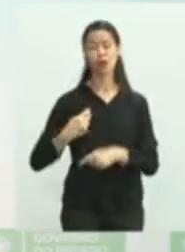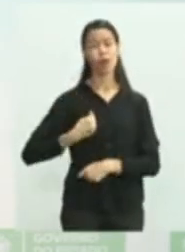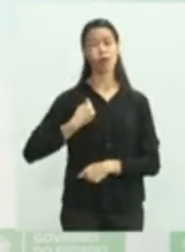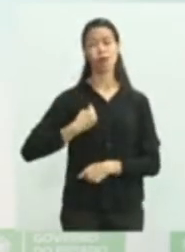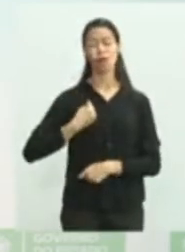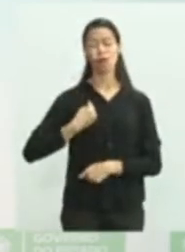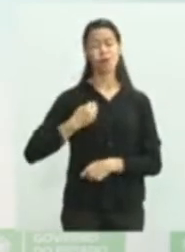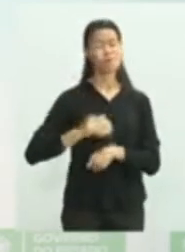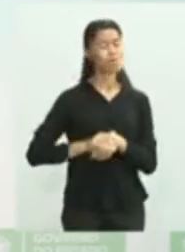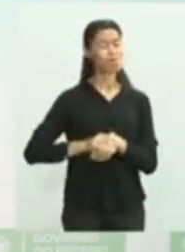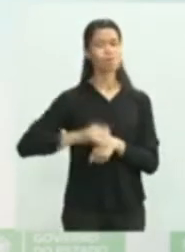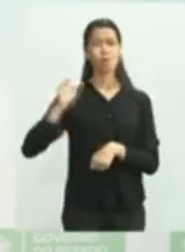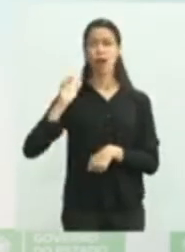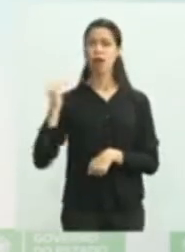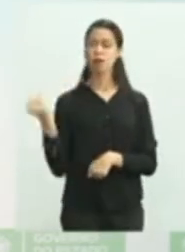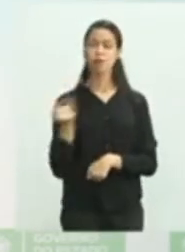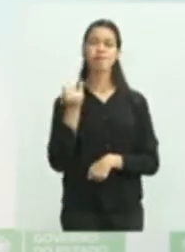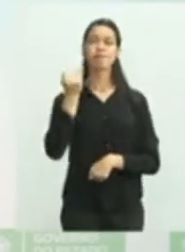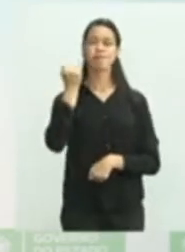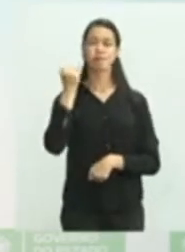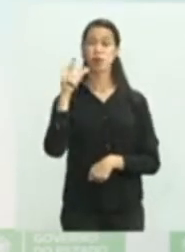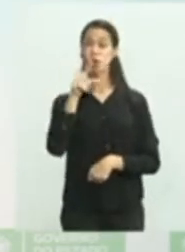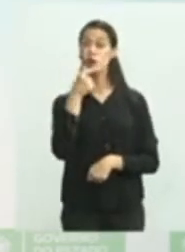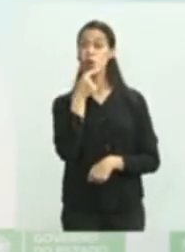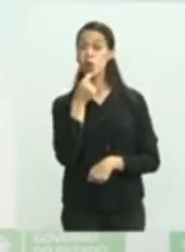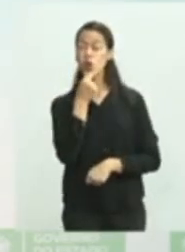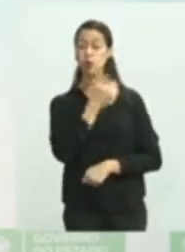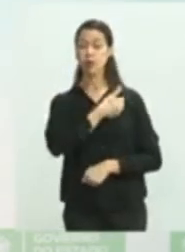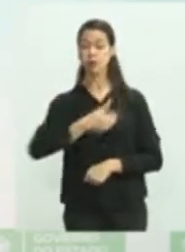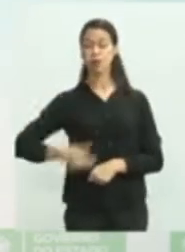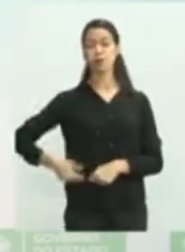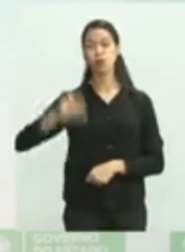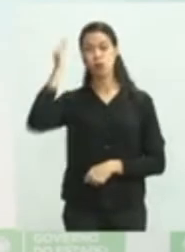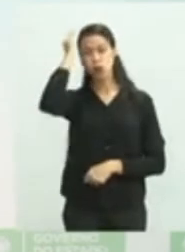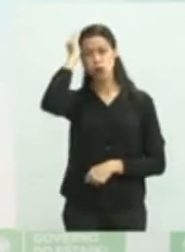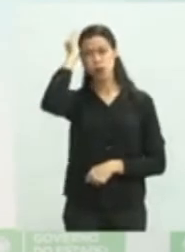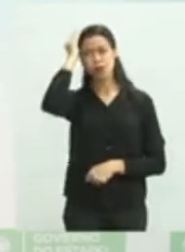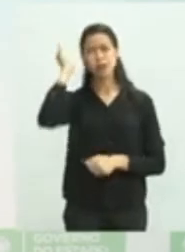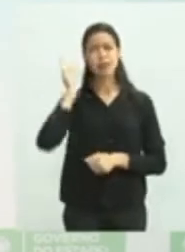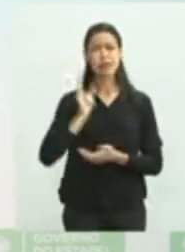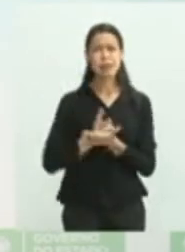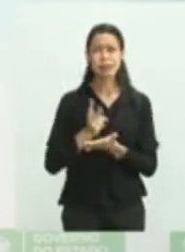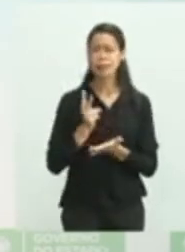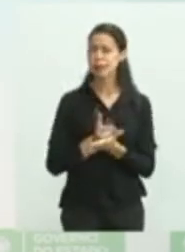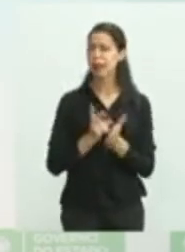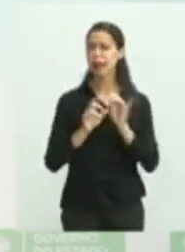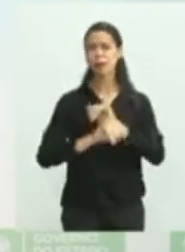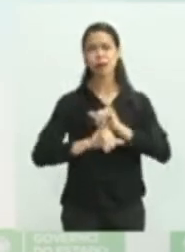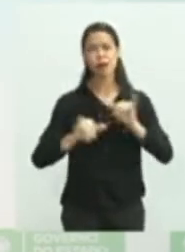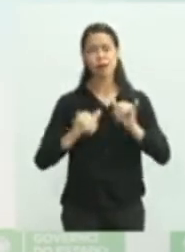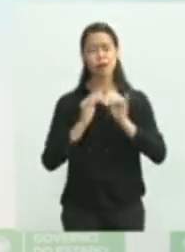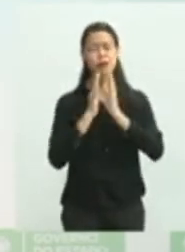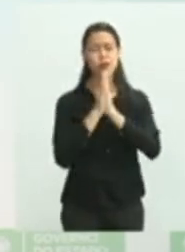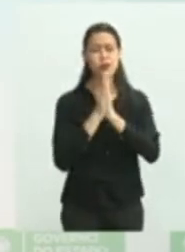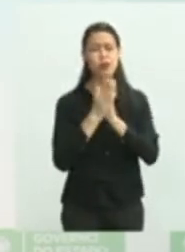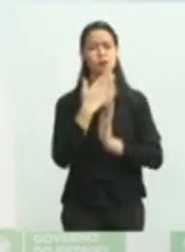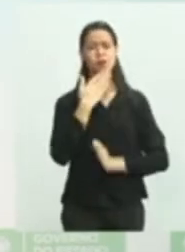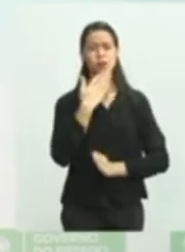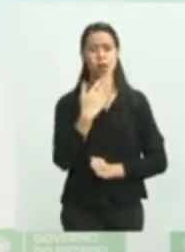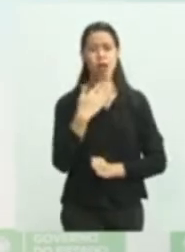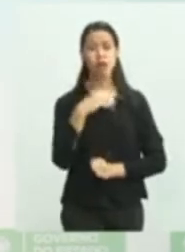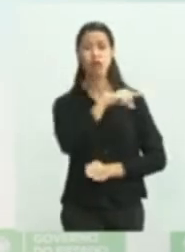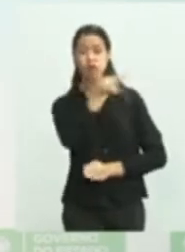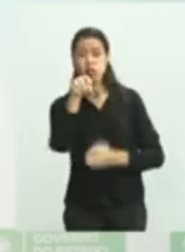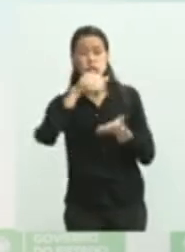patrimônio. O governador tem sempre nos feito esse apelo. secretário, toda a sua